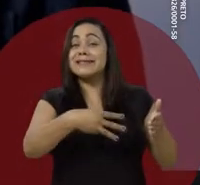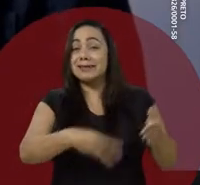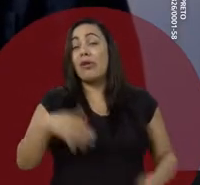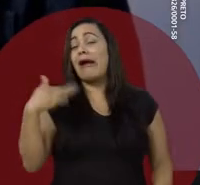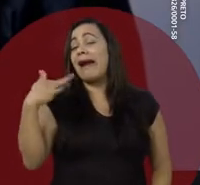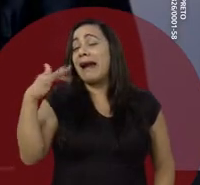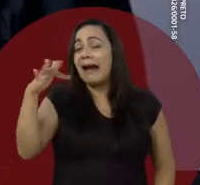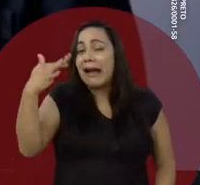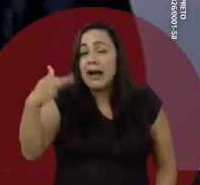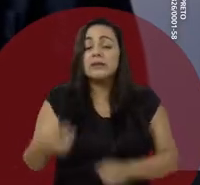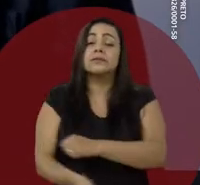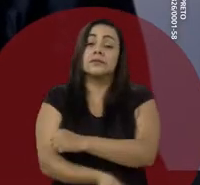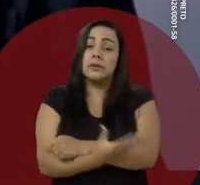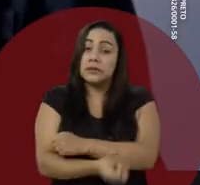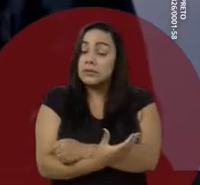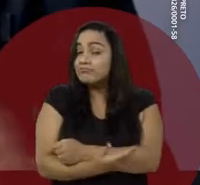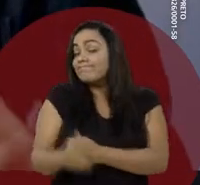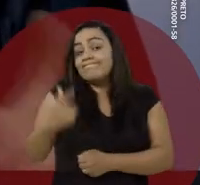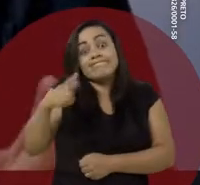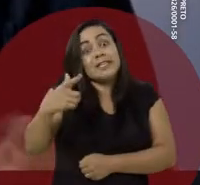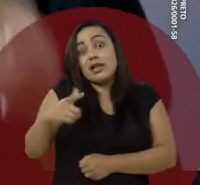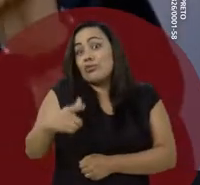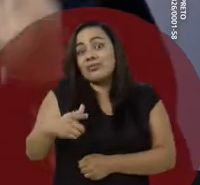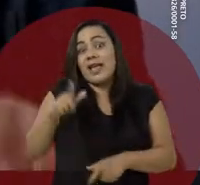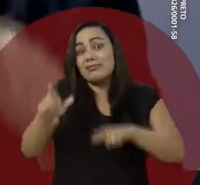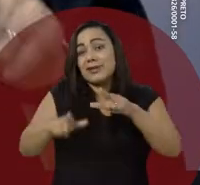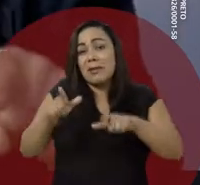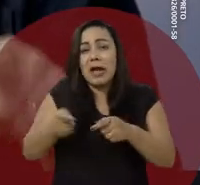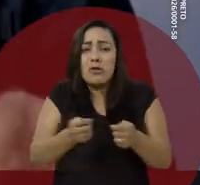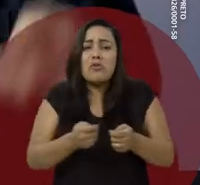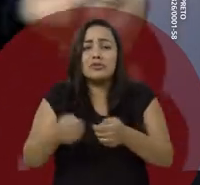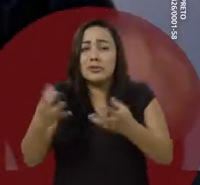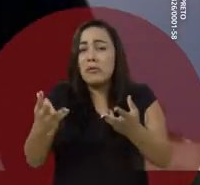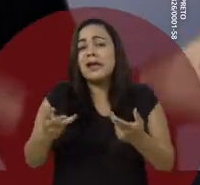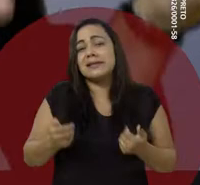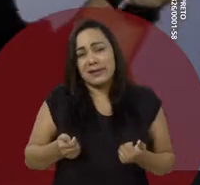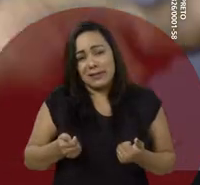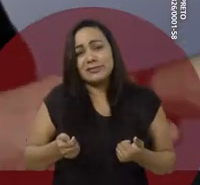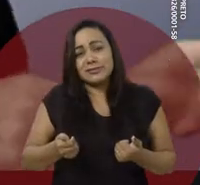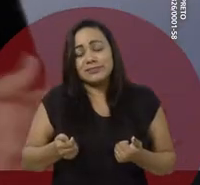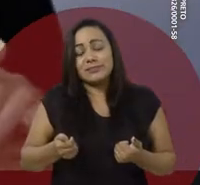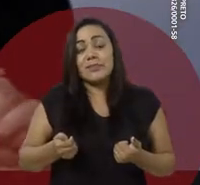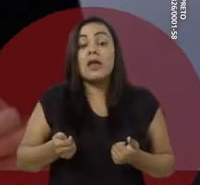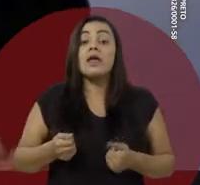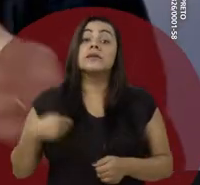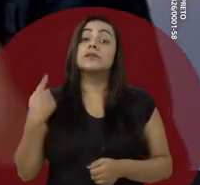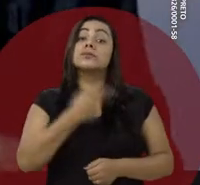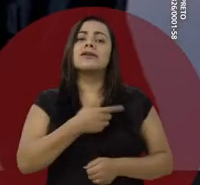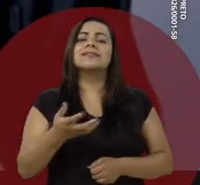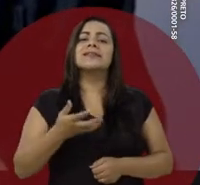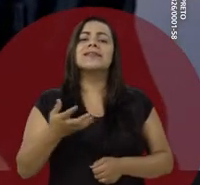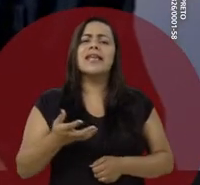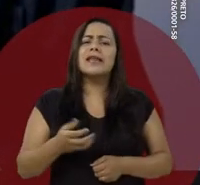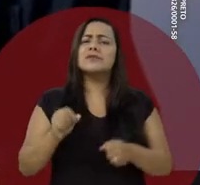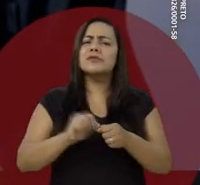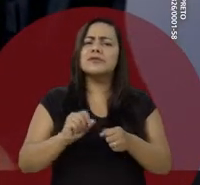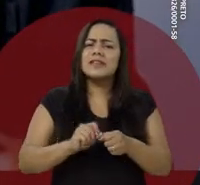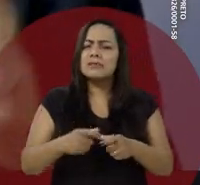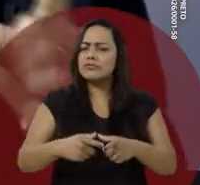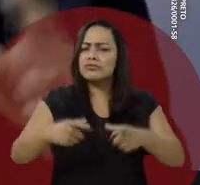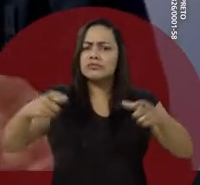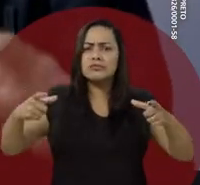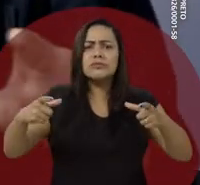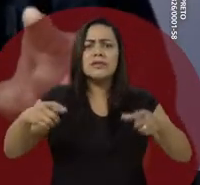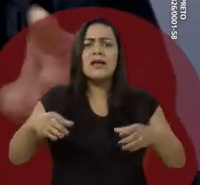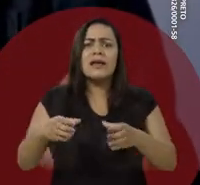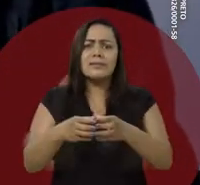que são caras, são fontes de corrupção e não permitem um controle de qualidade dos serviços prestados no município. Vamos promover a manutenção e